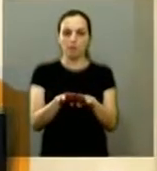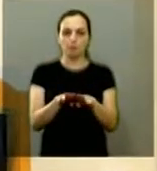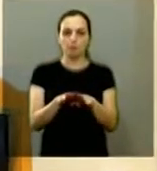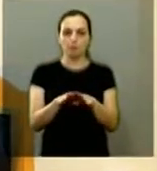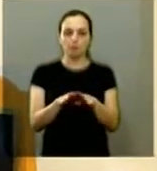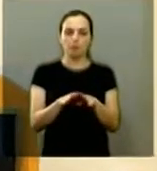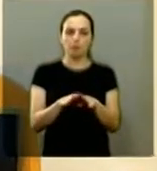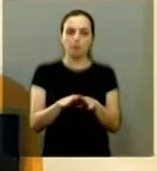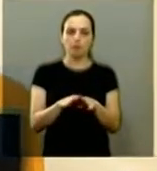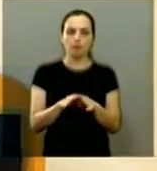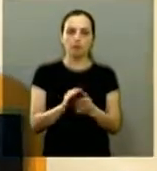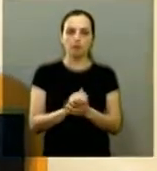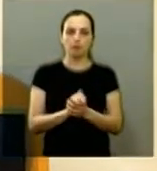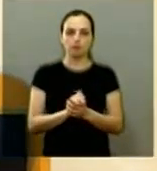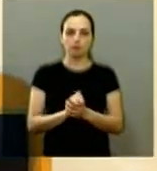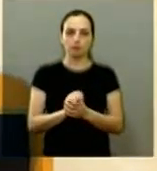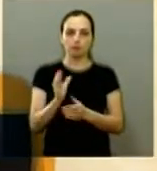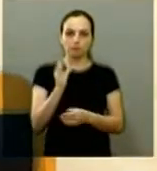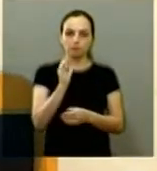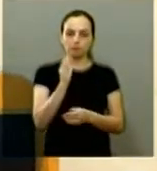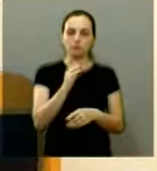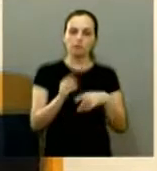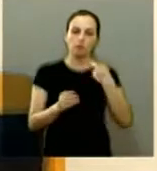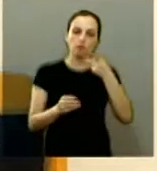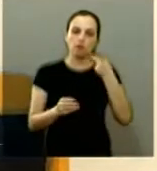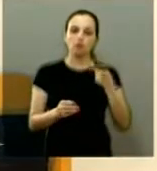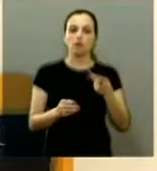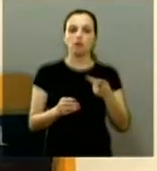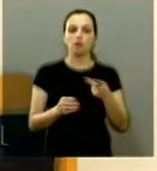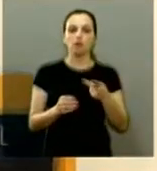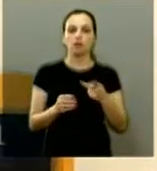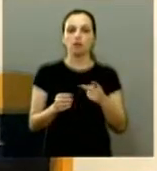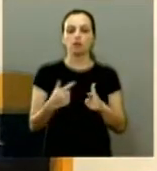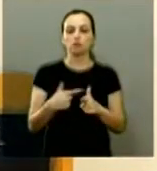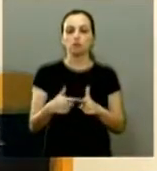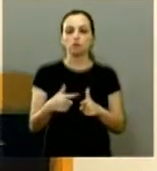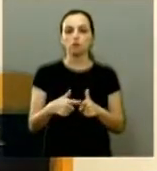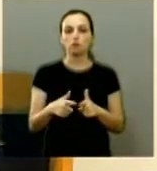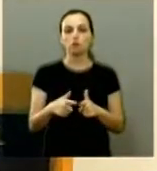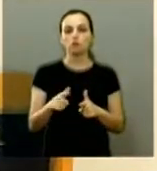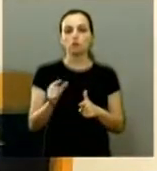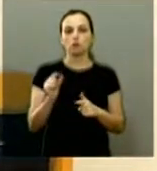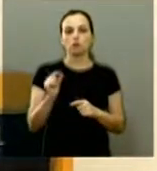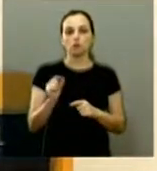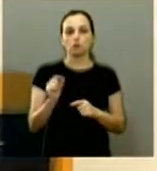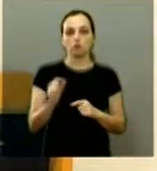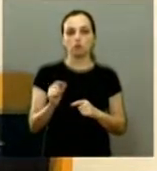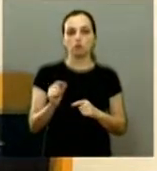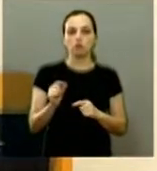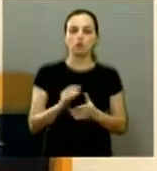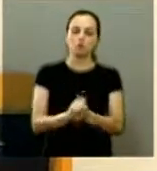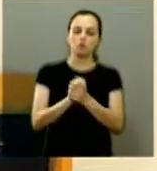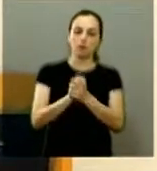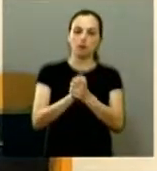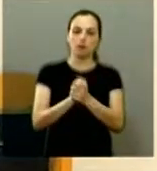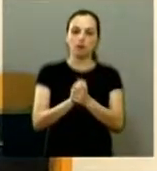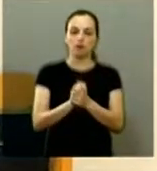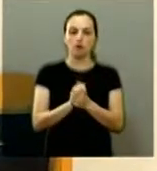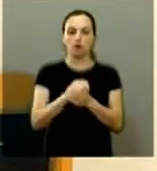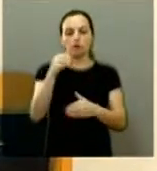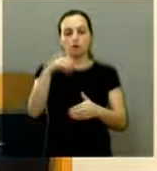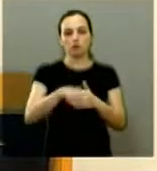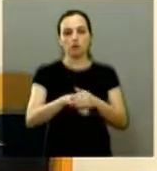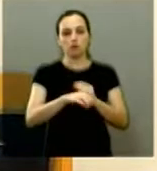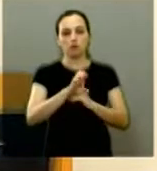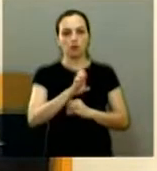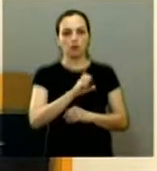rapidamente falar a respeito parabenizar a candidata deputada federal